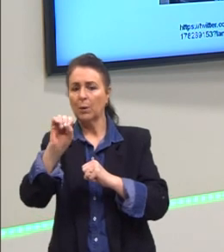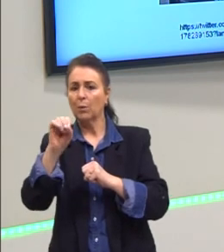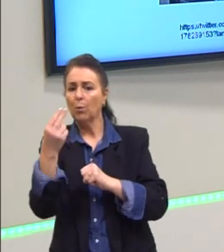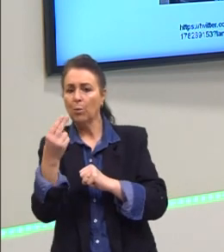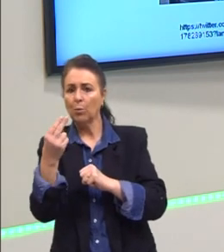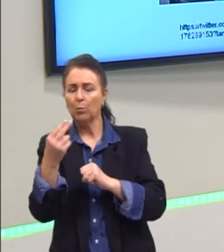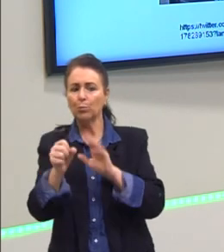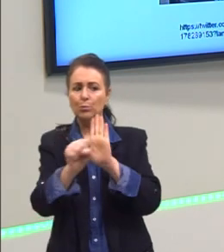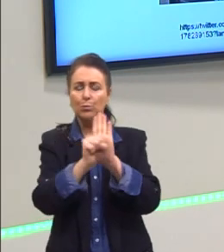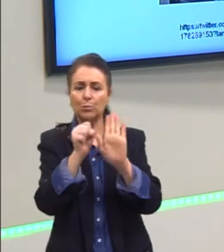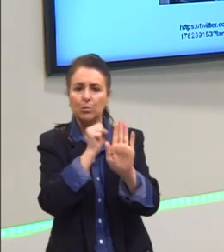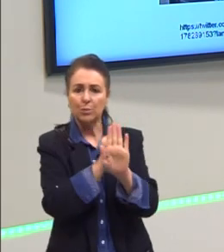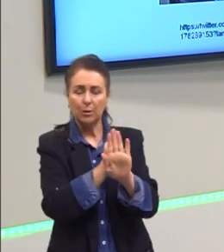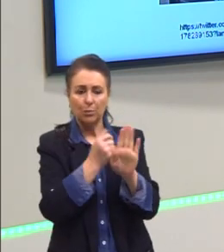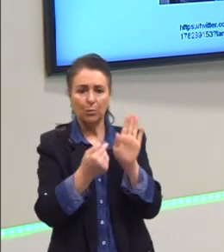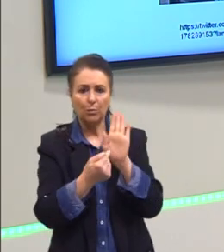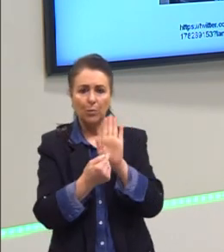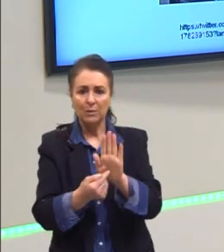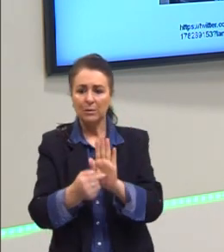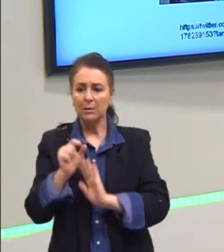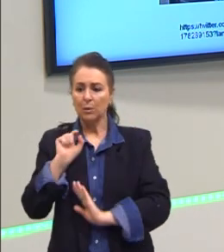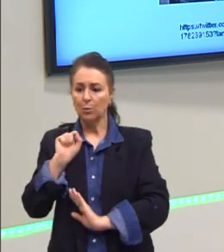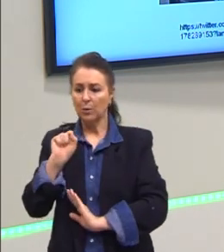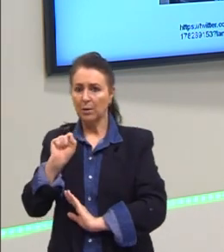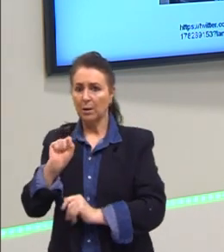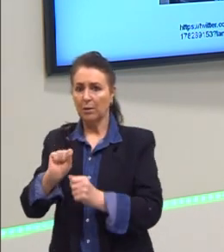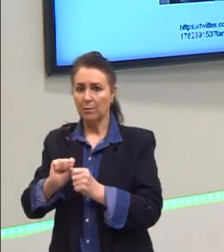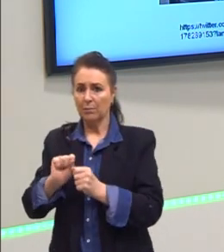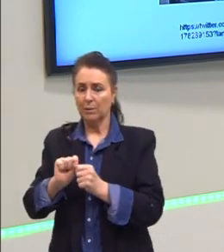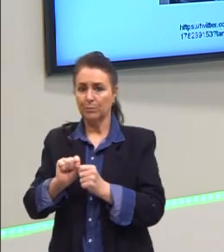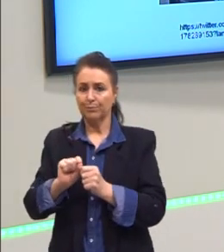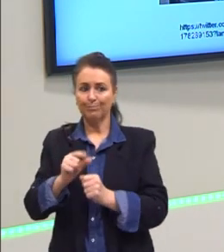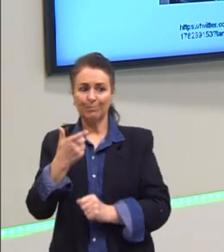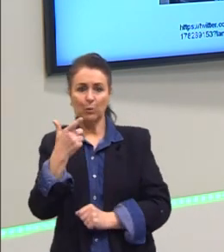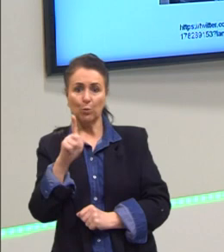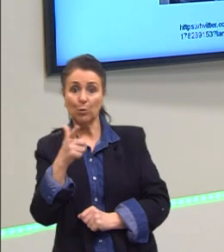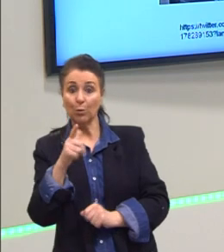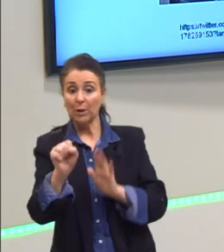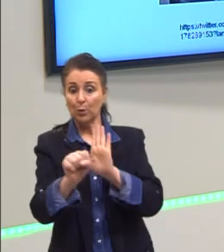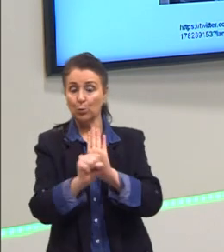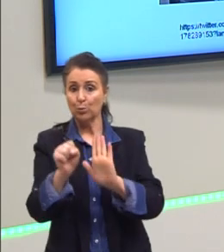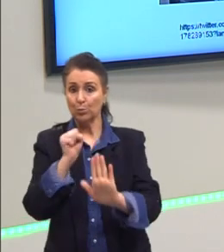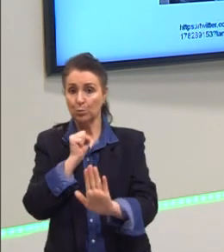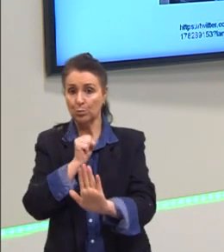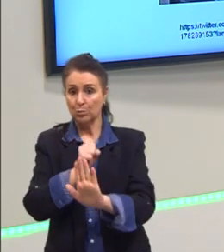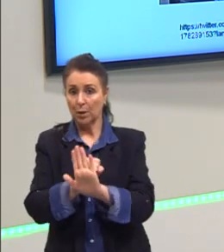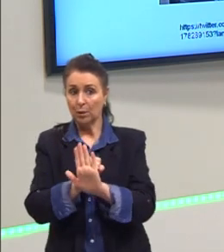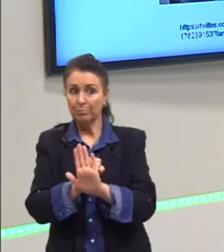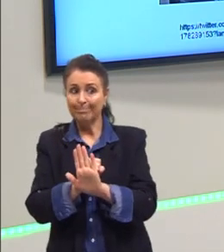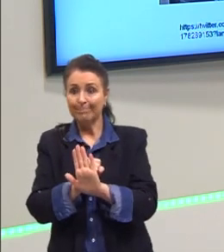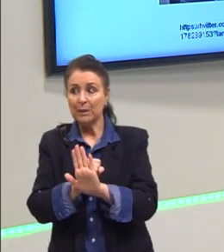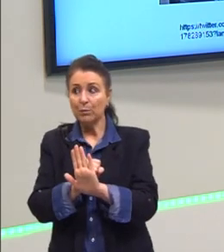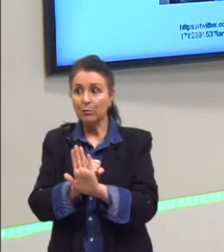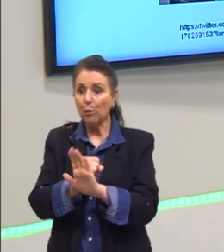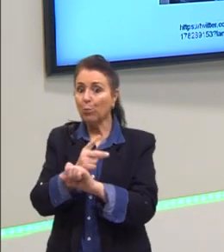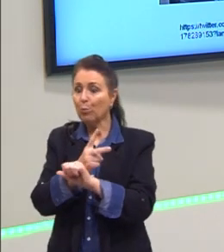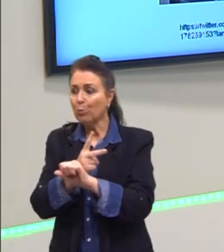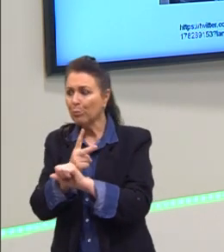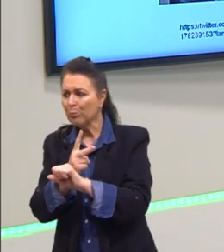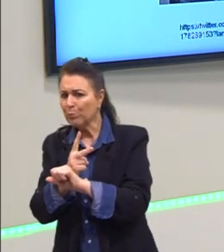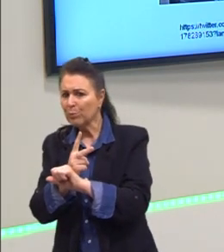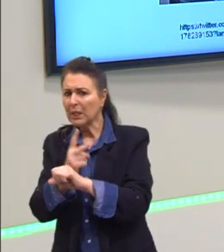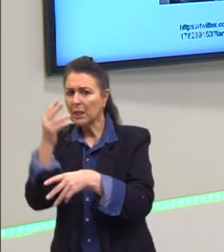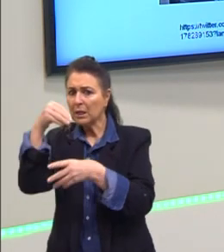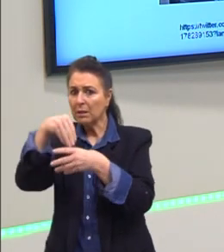mostrando quem faz. Nesse momento que eu não tenho esse sujeito, eu subentendo. Porque, para mim, ele se